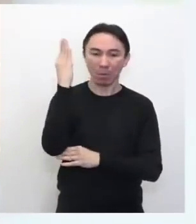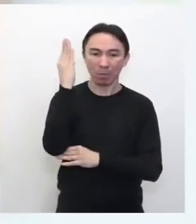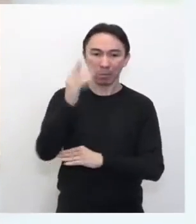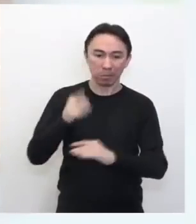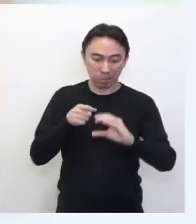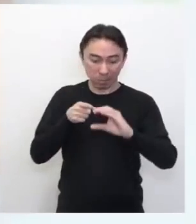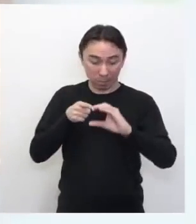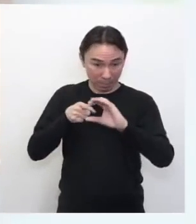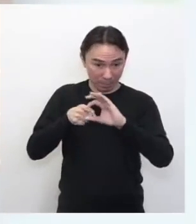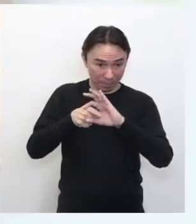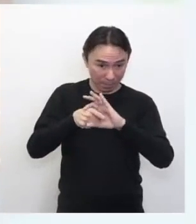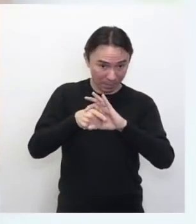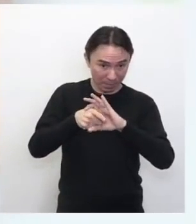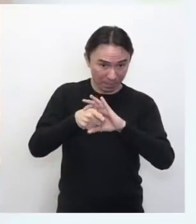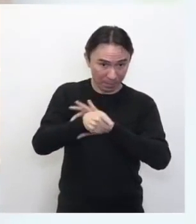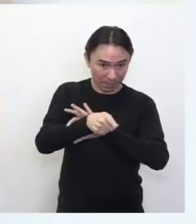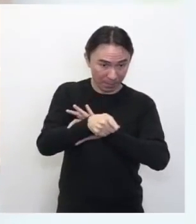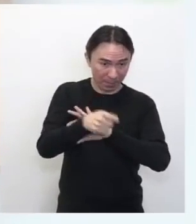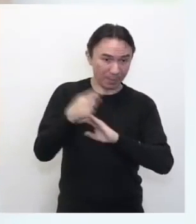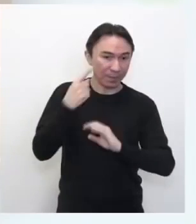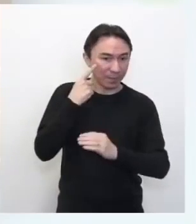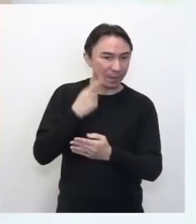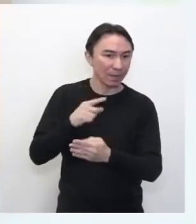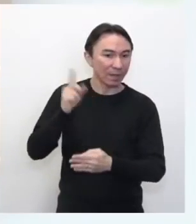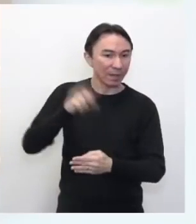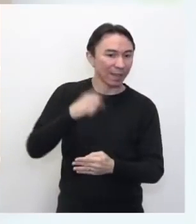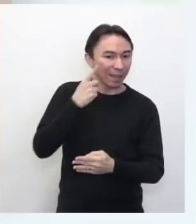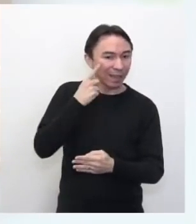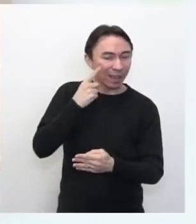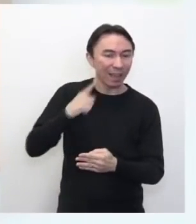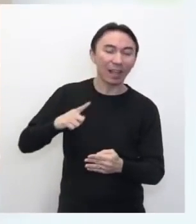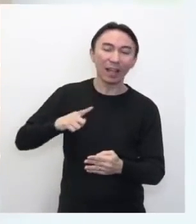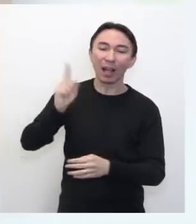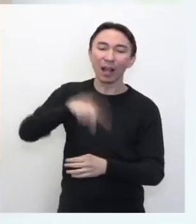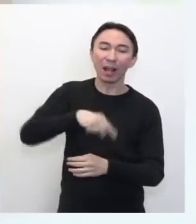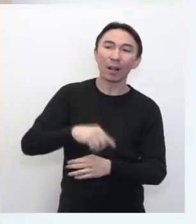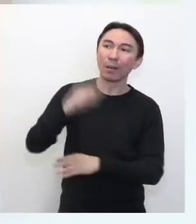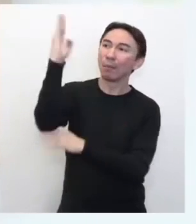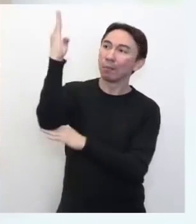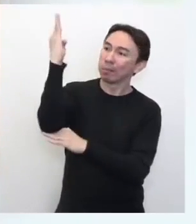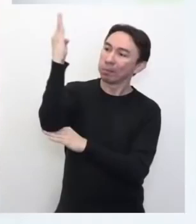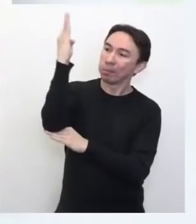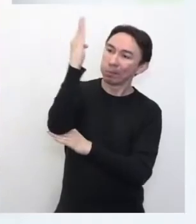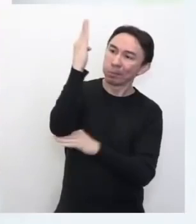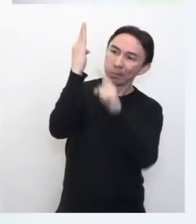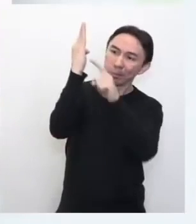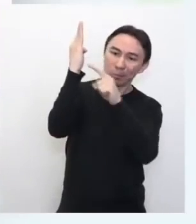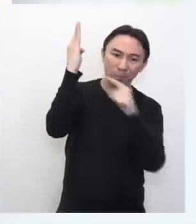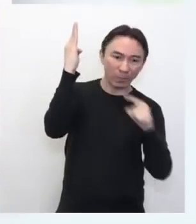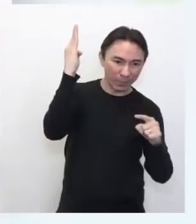palito de cada lado da sombra. É a projeção da sombra do palito que permitirá descobrir as horas.